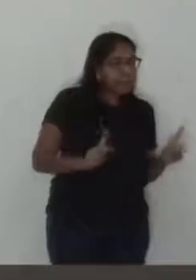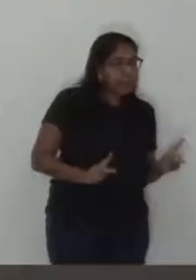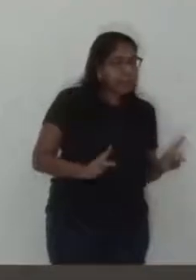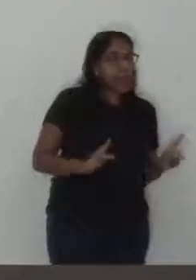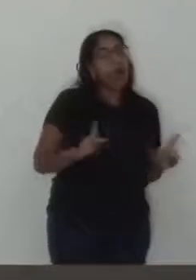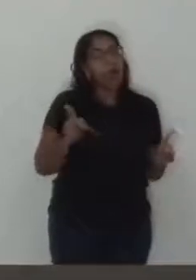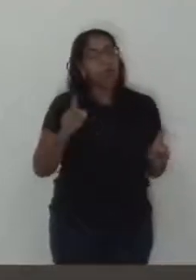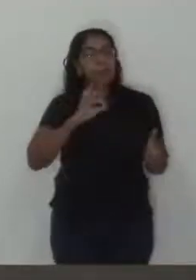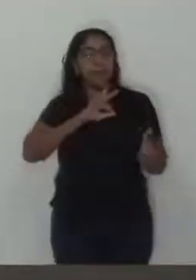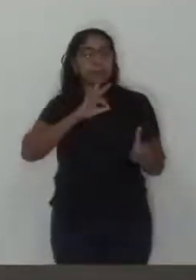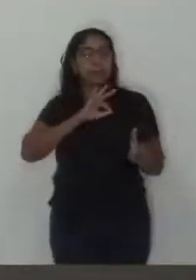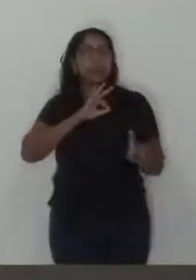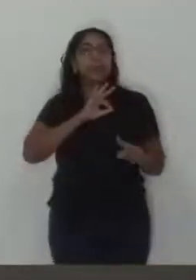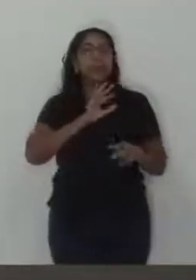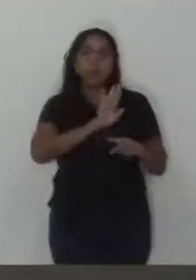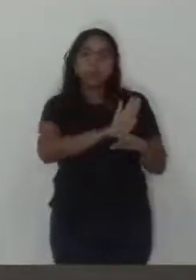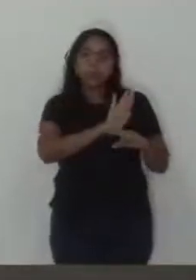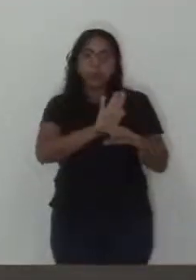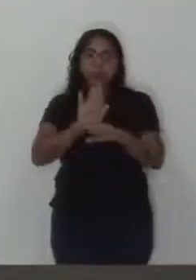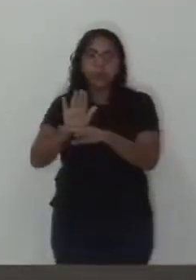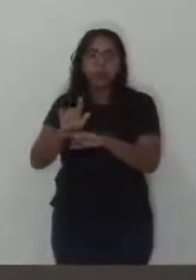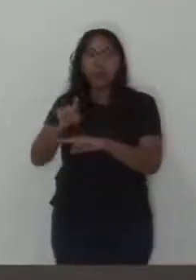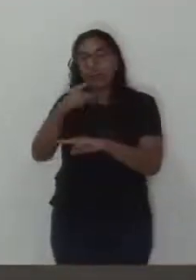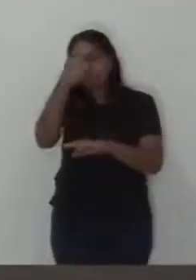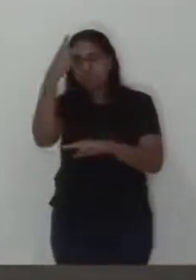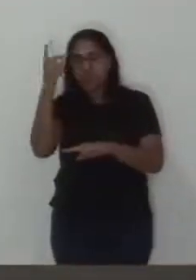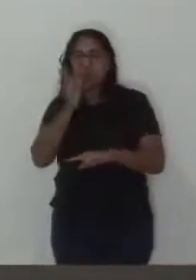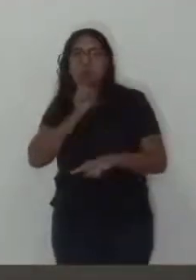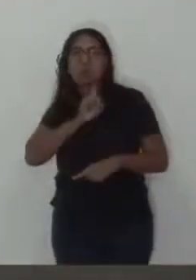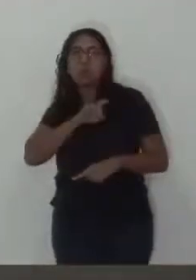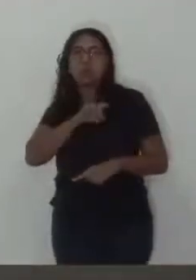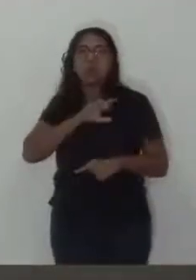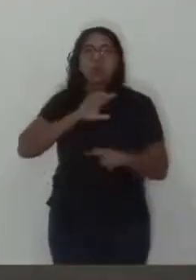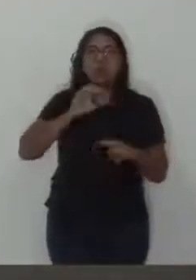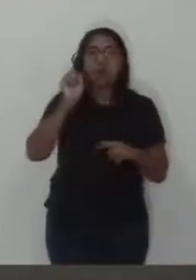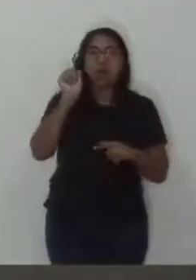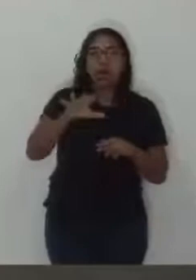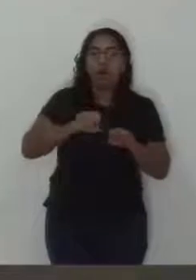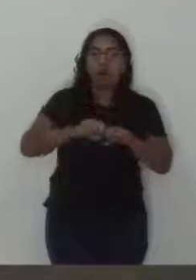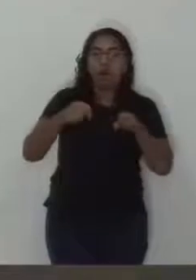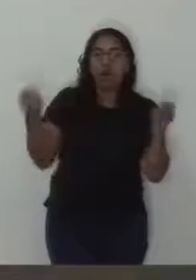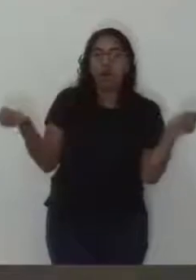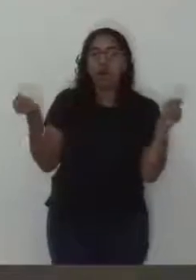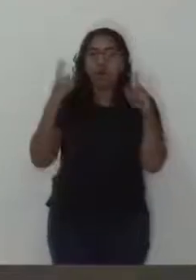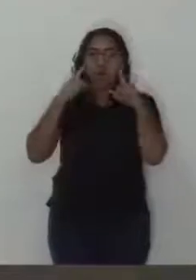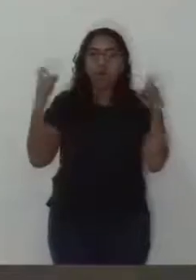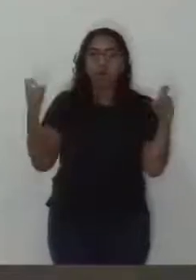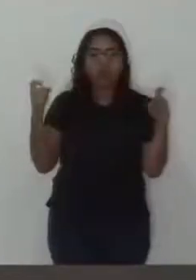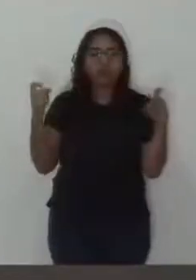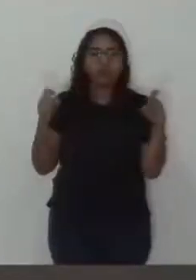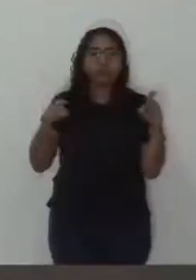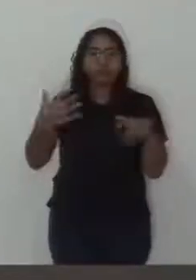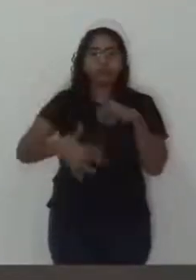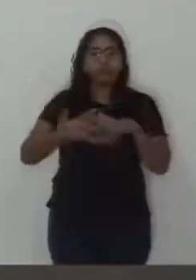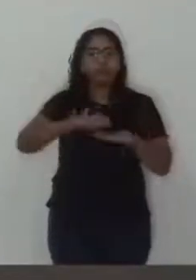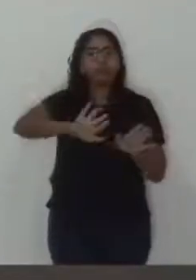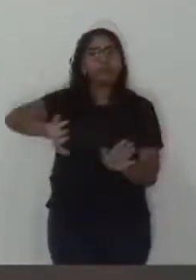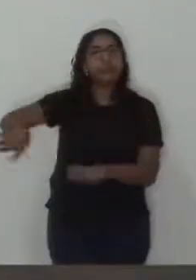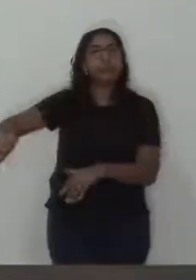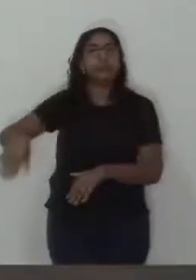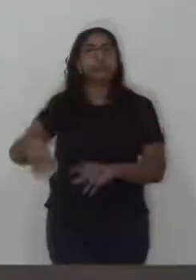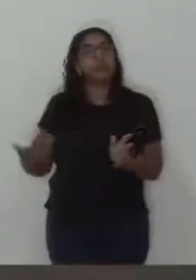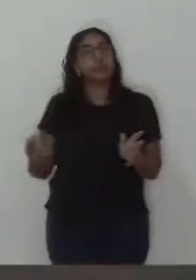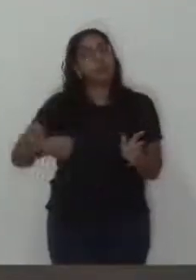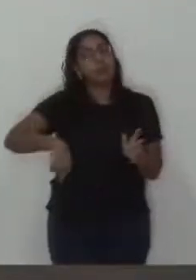ordeira, possam fazer sem que esses desordeiros, esses vândalos, possam vir atrapalhar e inviabilizar. Então, fica o nosso